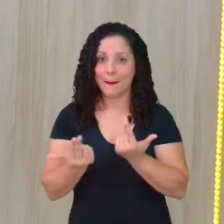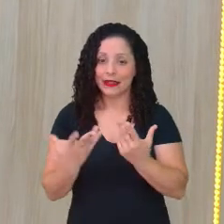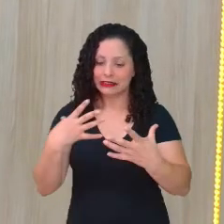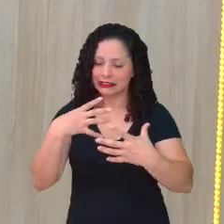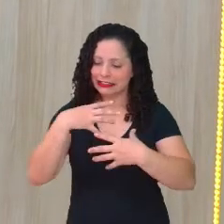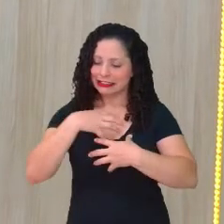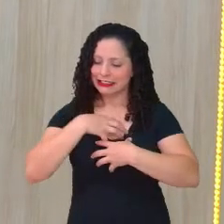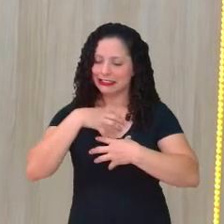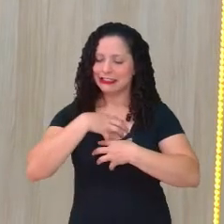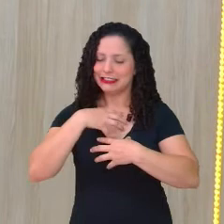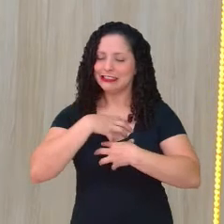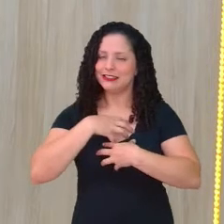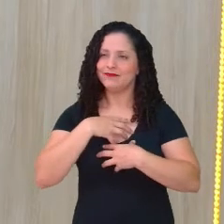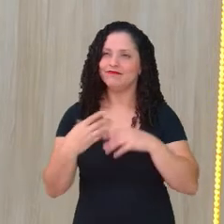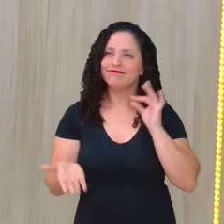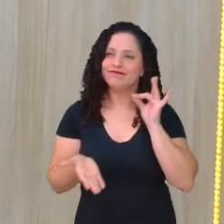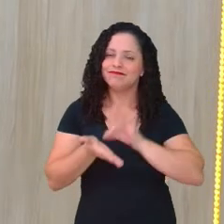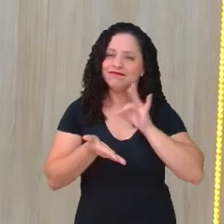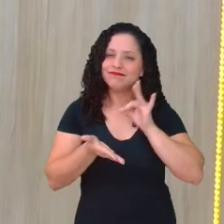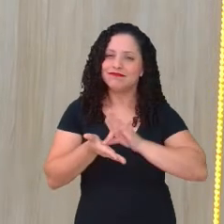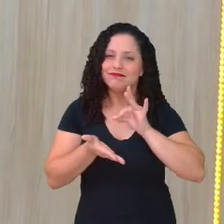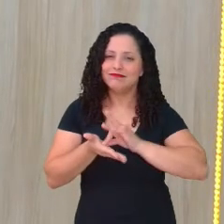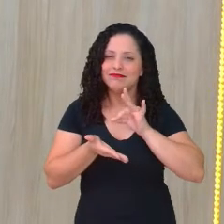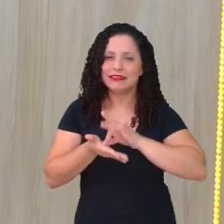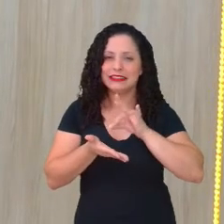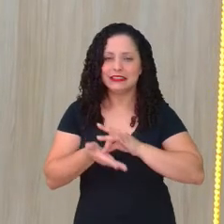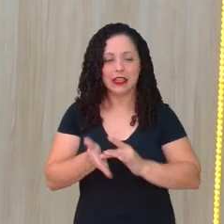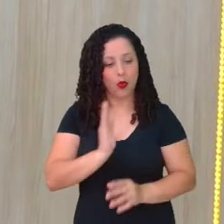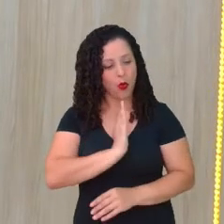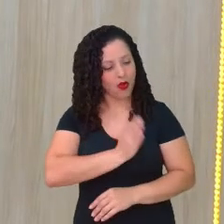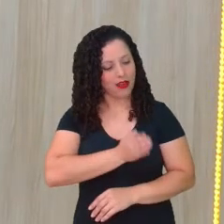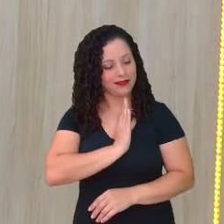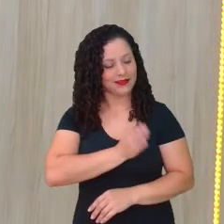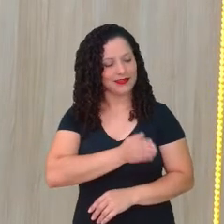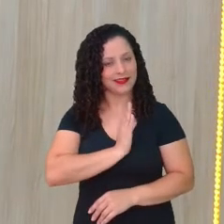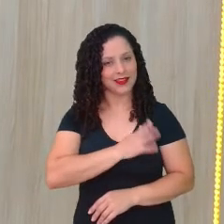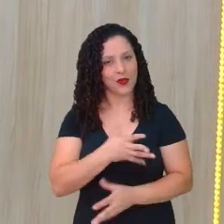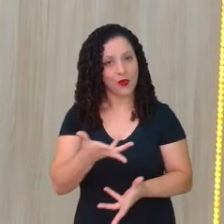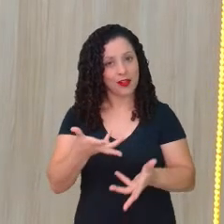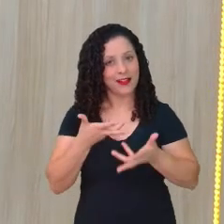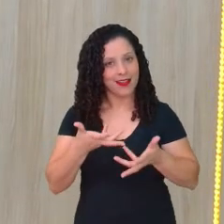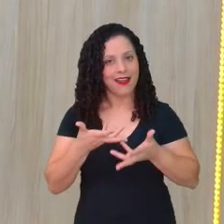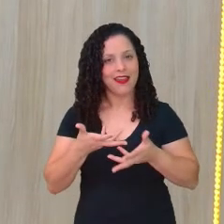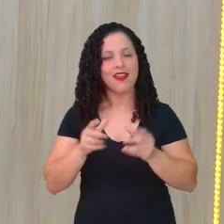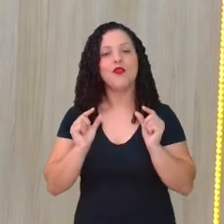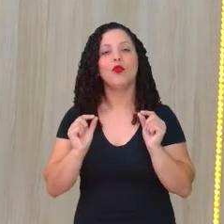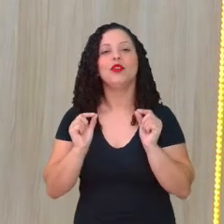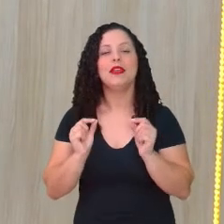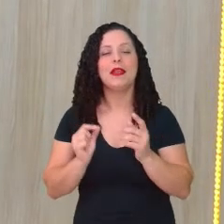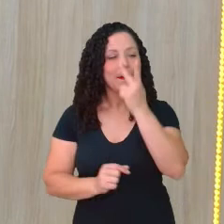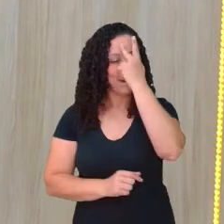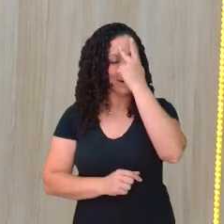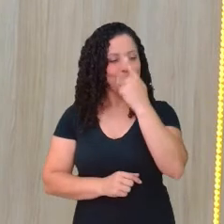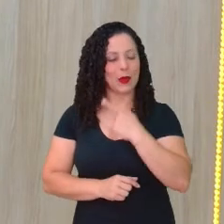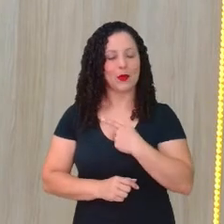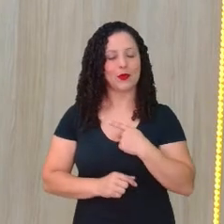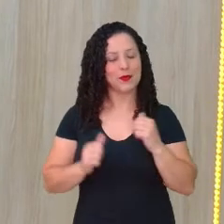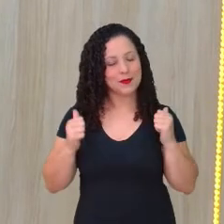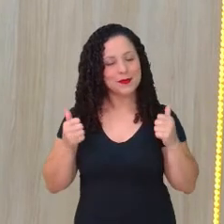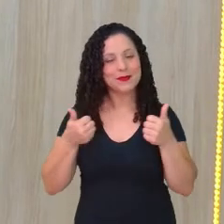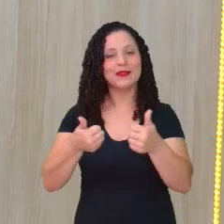sentimento e a intenção, não é? No coração, de que estamos fazendo bem para nós mesmos. Que